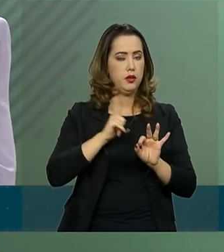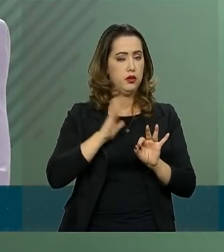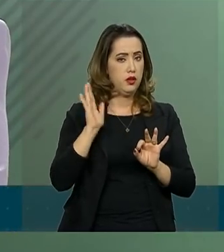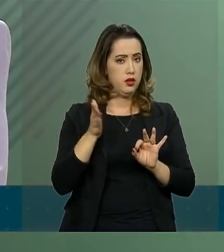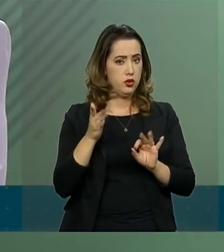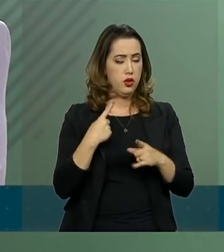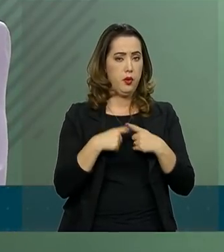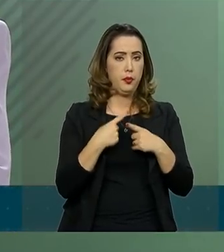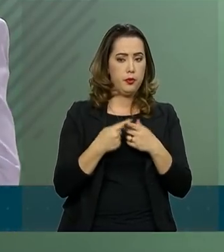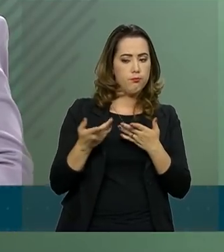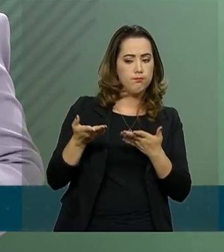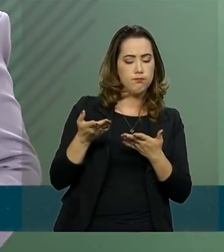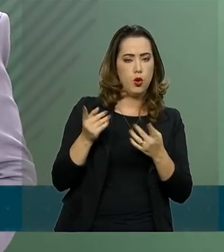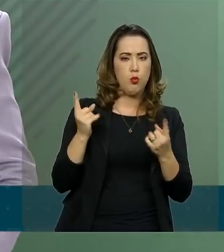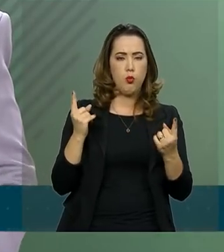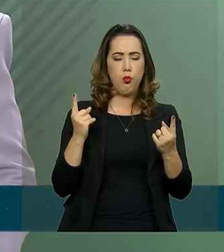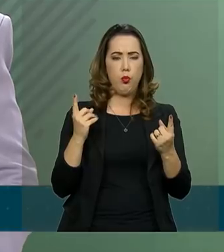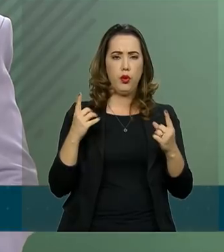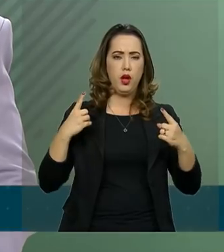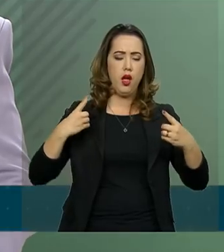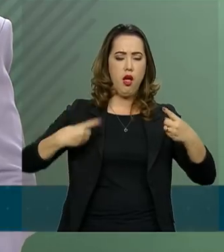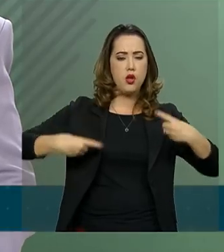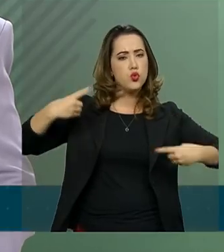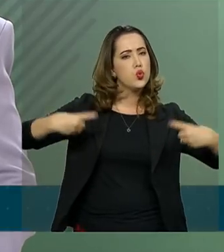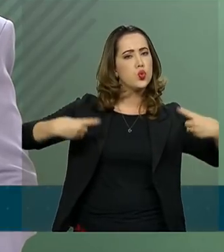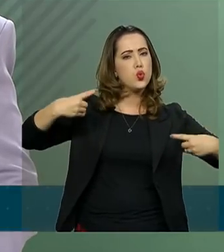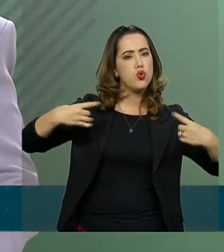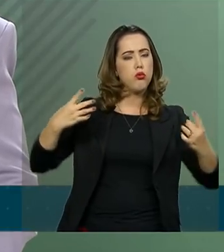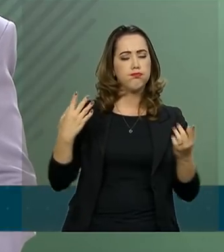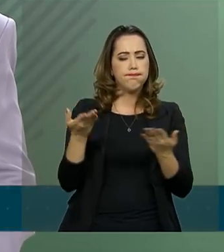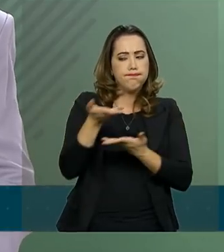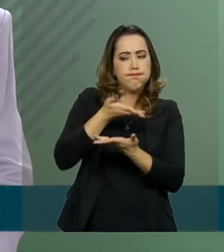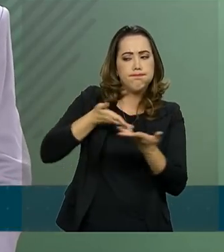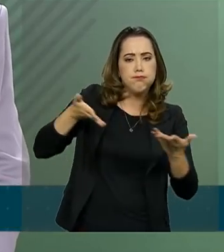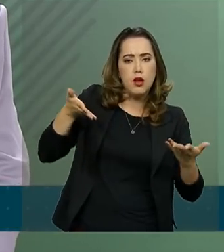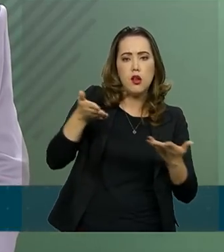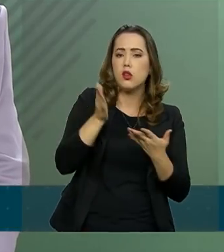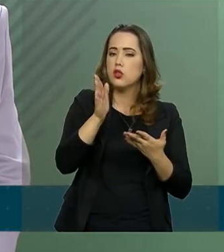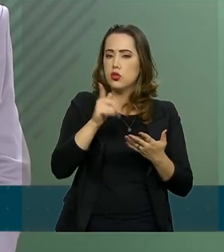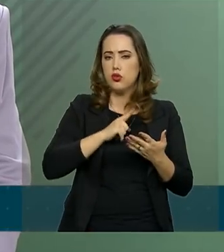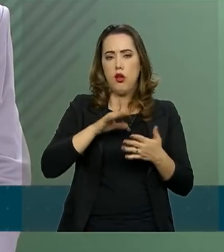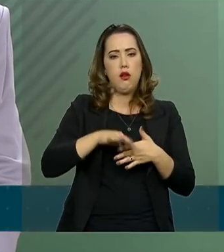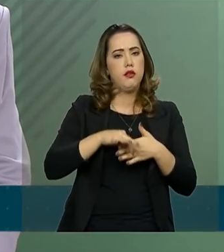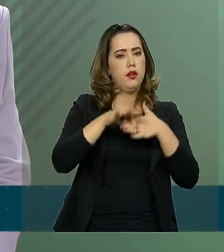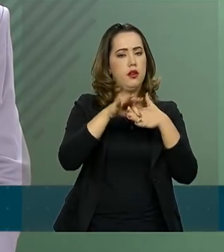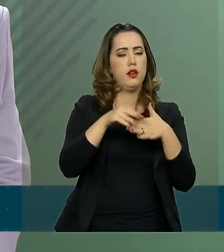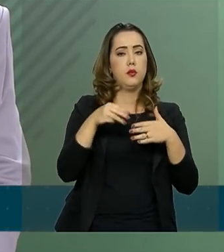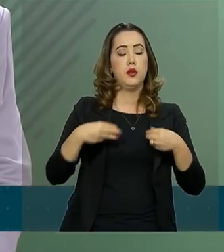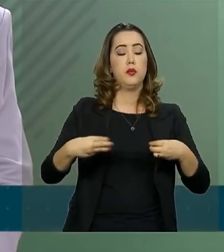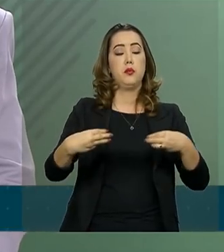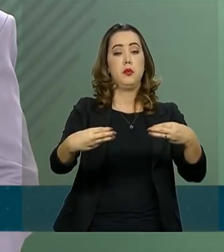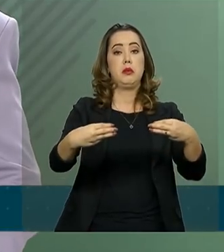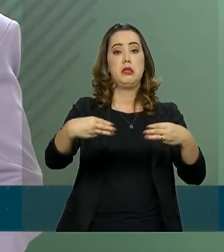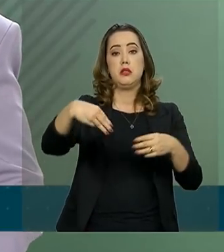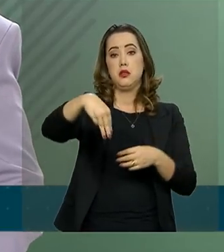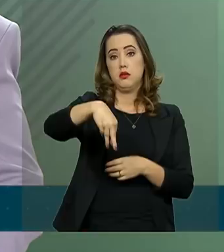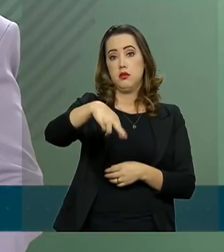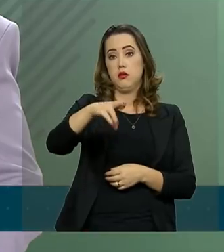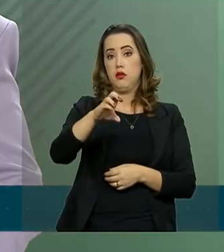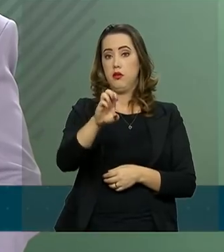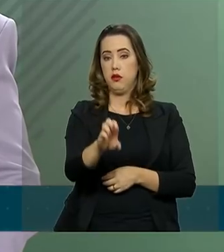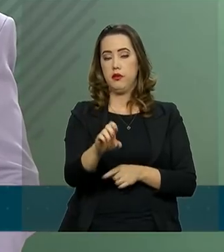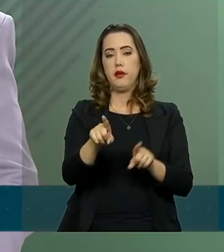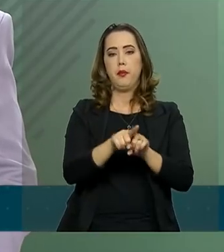as negociações são feitas em cima de uma estrutura de pensamento. E essa estrutura é liderada pelo Ministério das Relações Exteriores, pelo